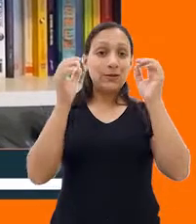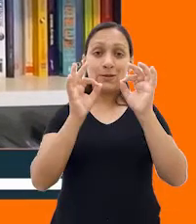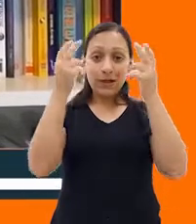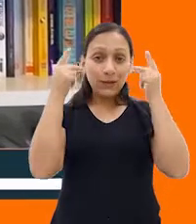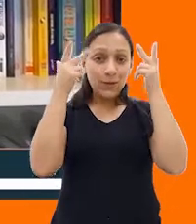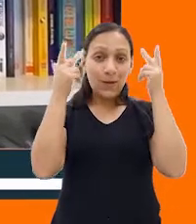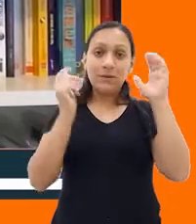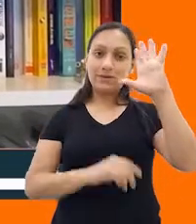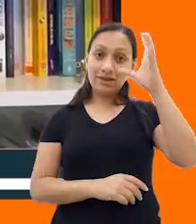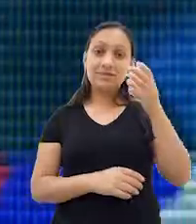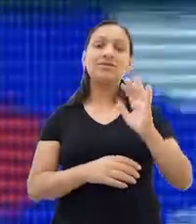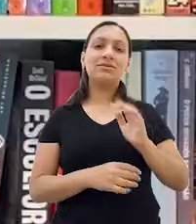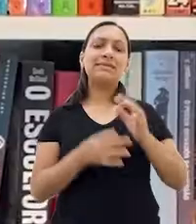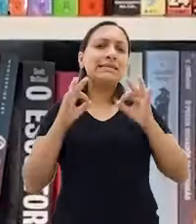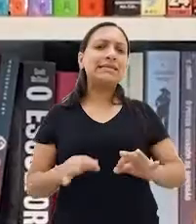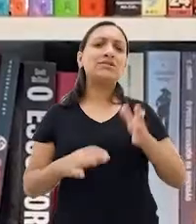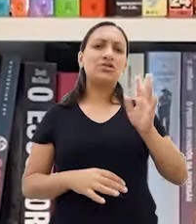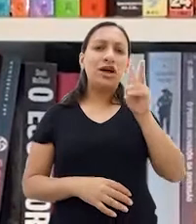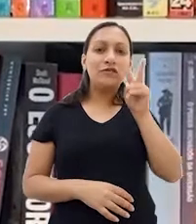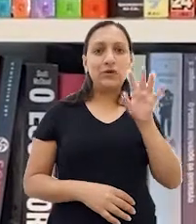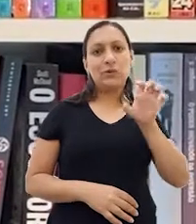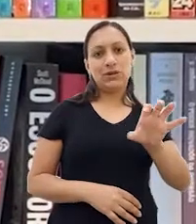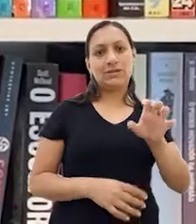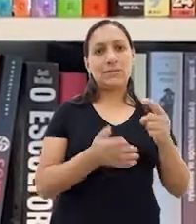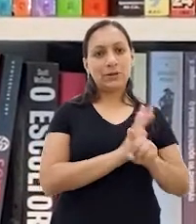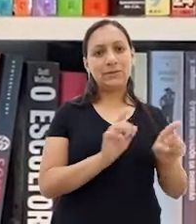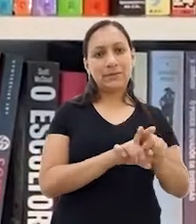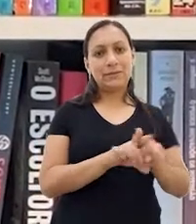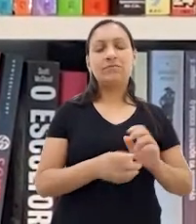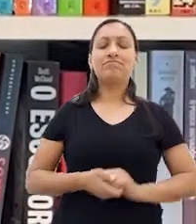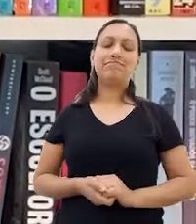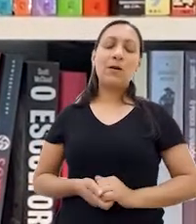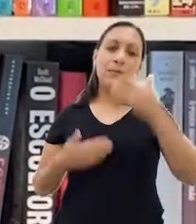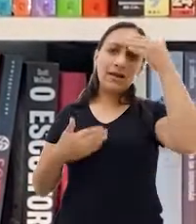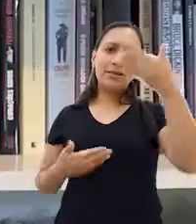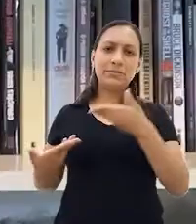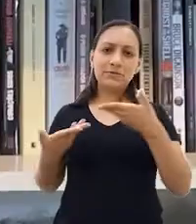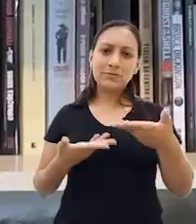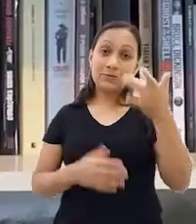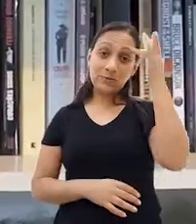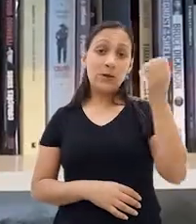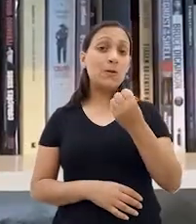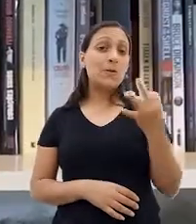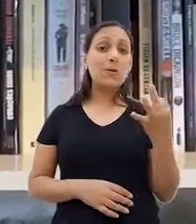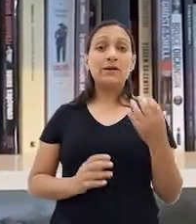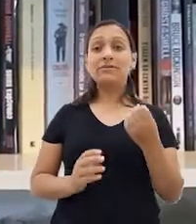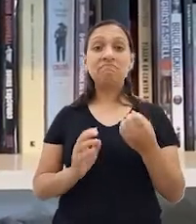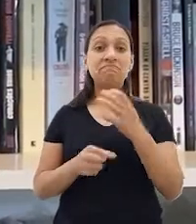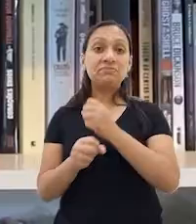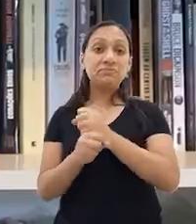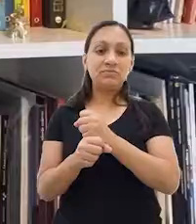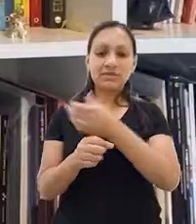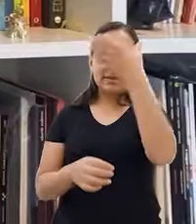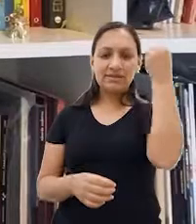aluno de jogos já ouviu essa também. Gente, muito obrigado por vocês terem me convidado. Eu não sei quantos pontos eu ganhei, já não me esqueci. Deve ter, eu